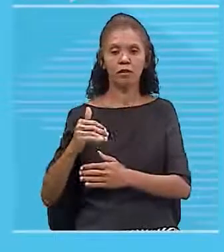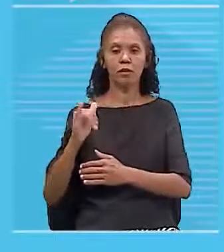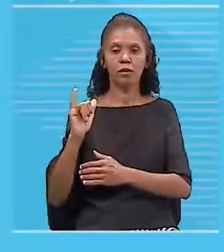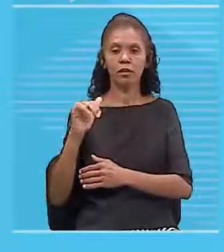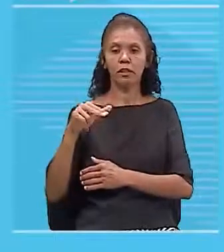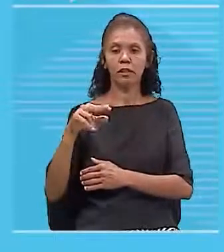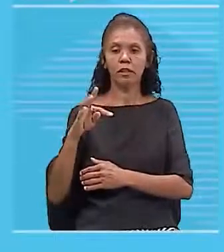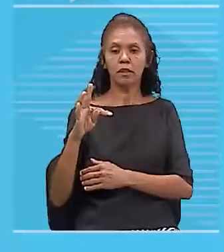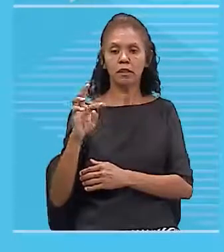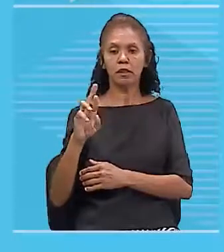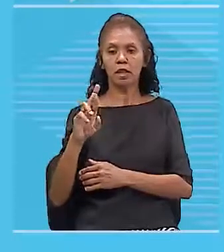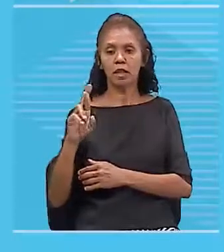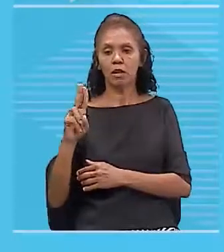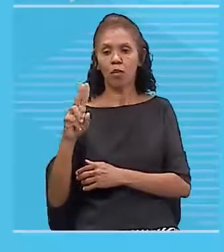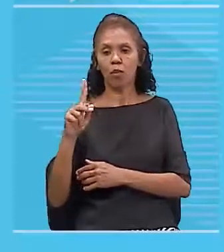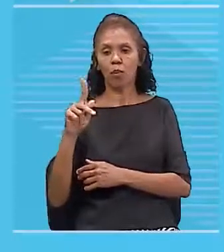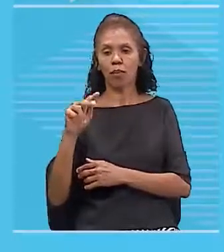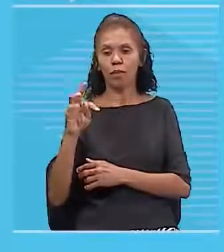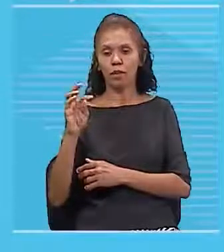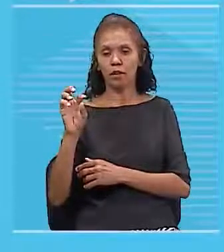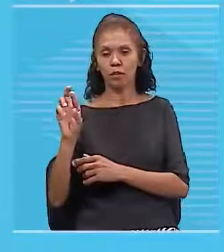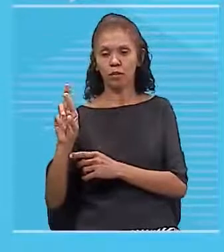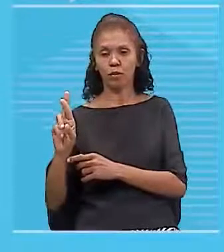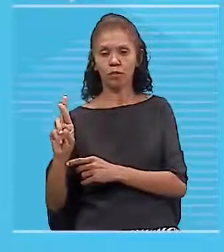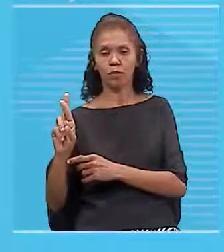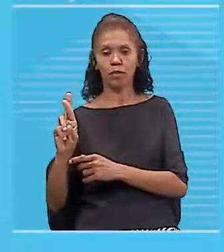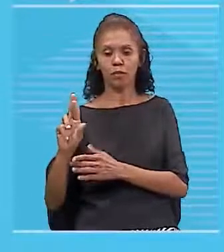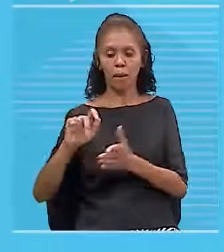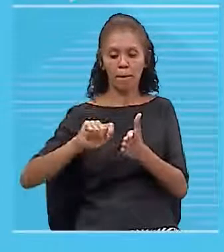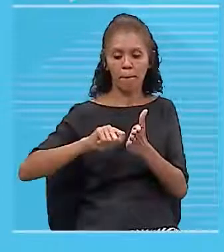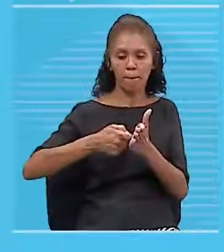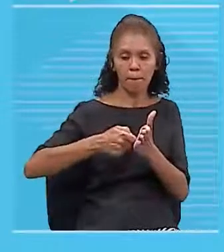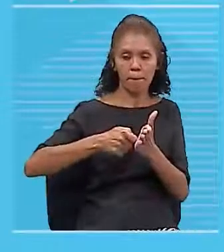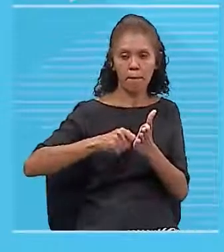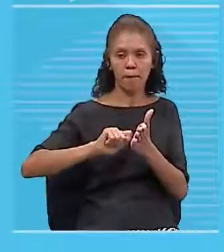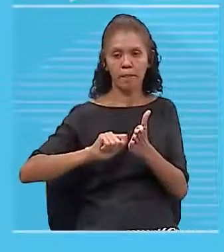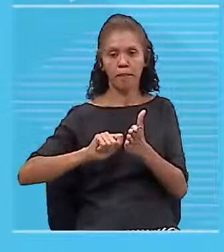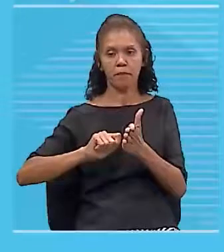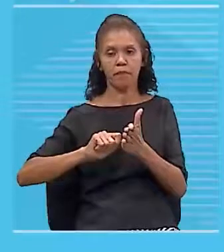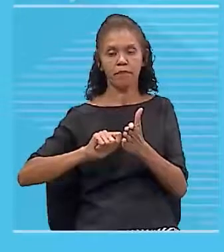interruptor desligado, você teria o circuito aberto.